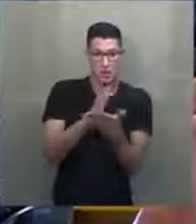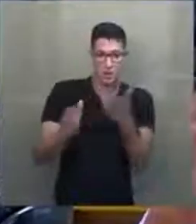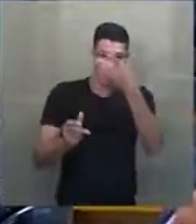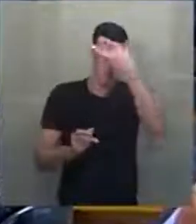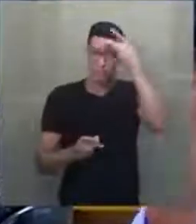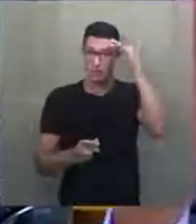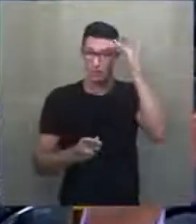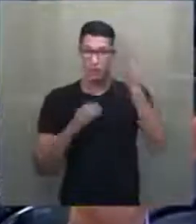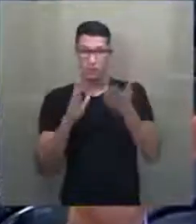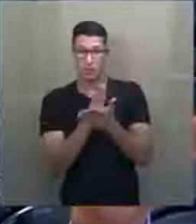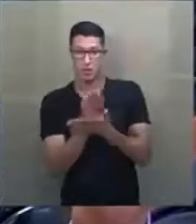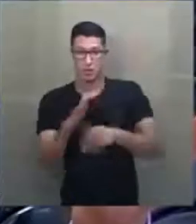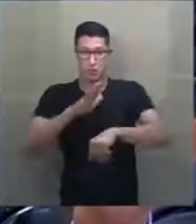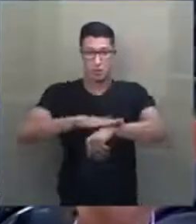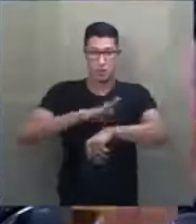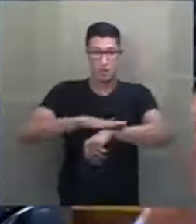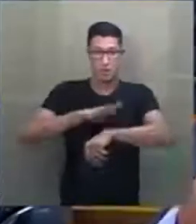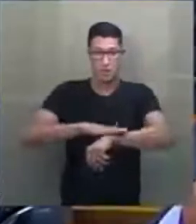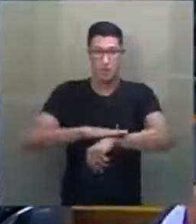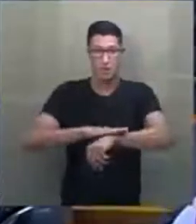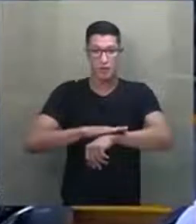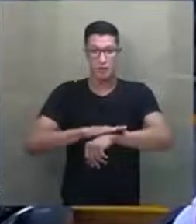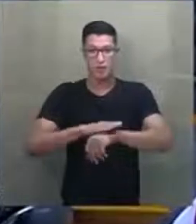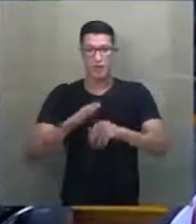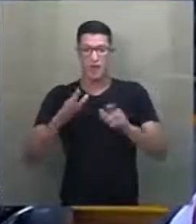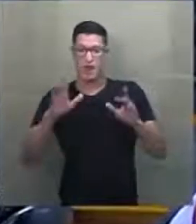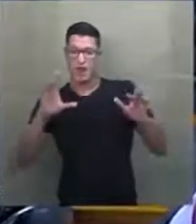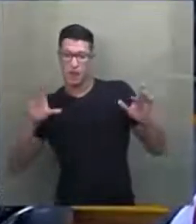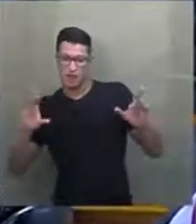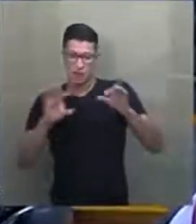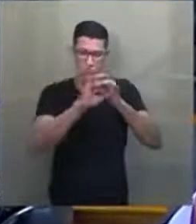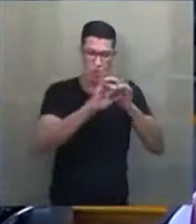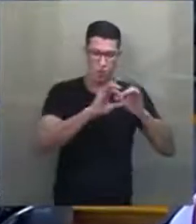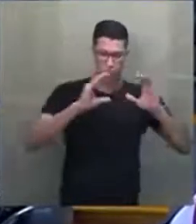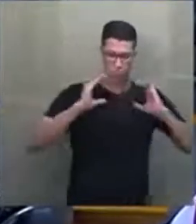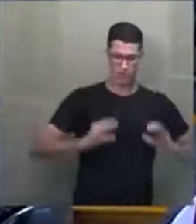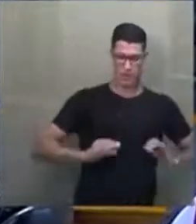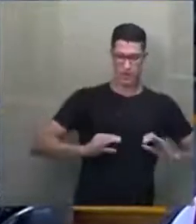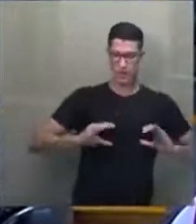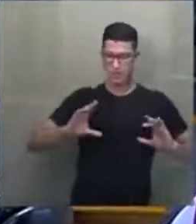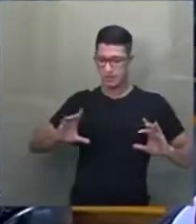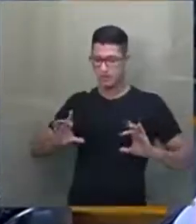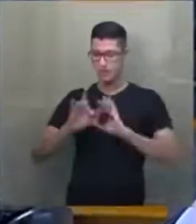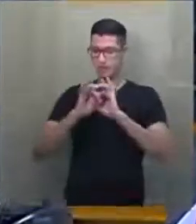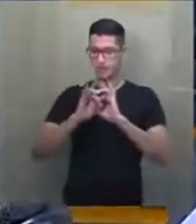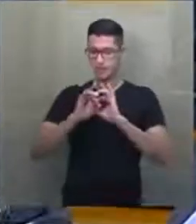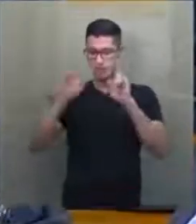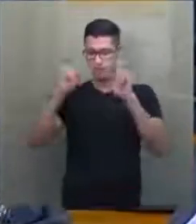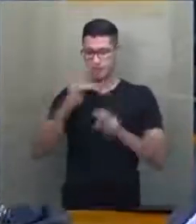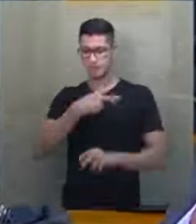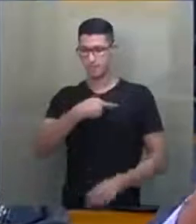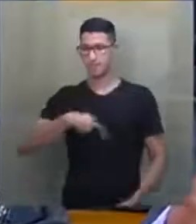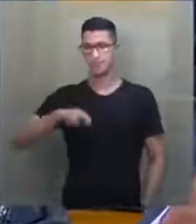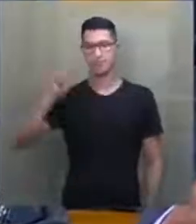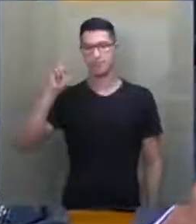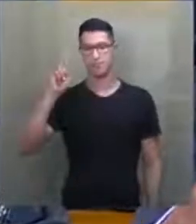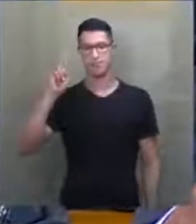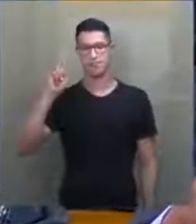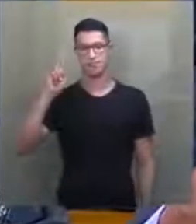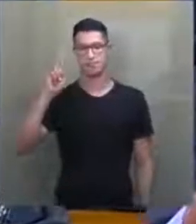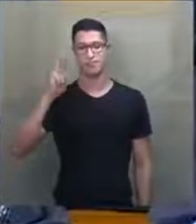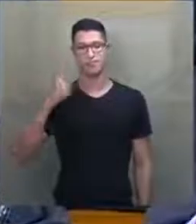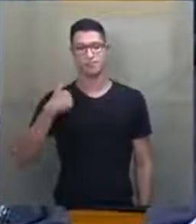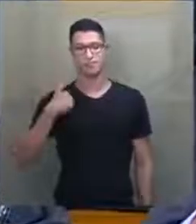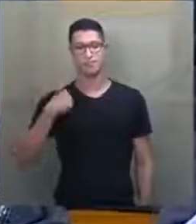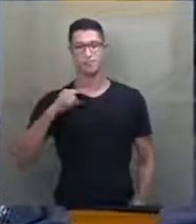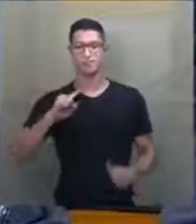em algum momento, vinculou qualquer atitude sua à questão religiosa, eu